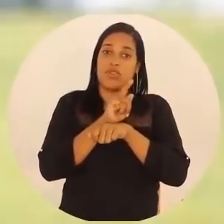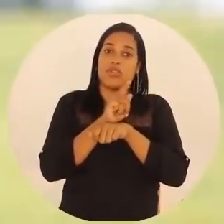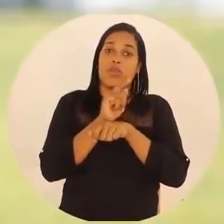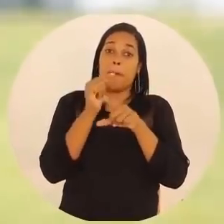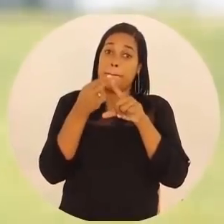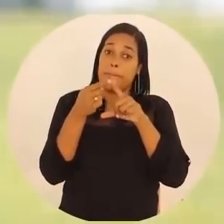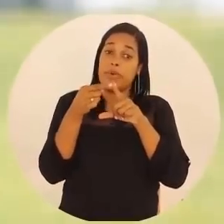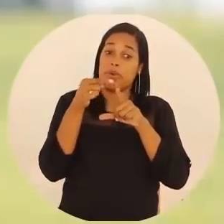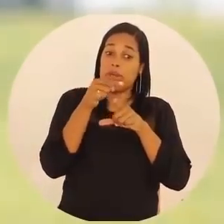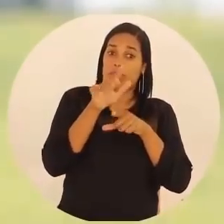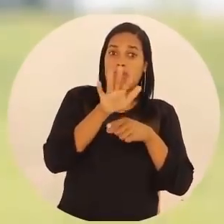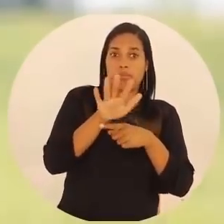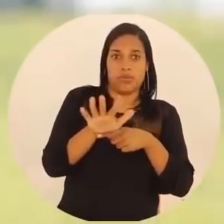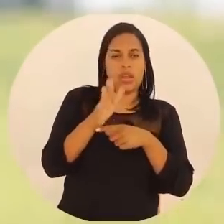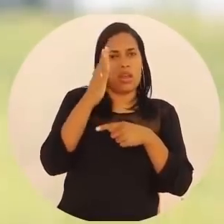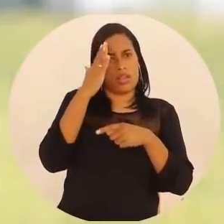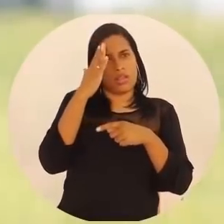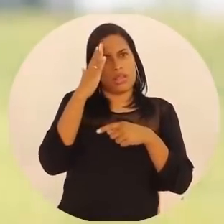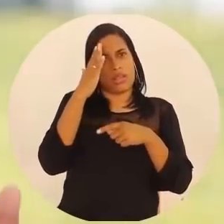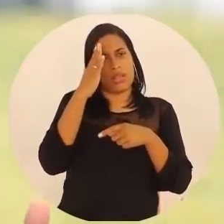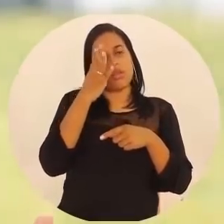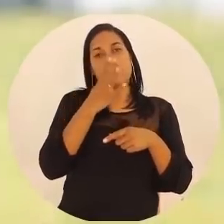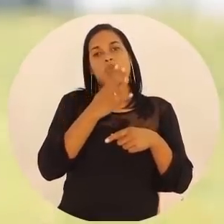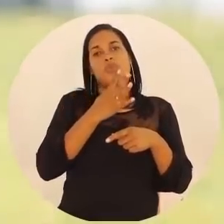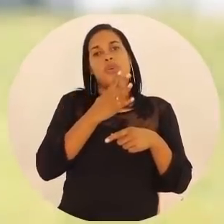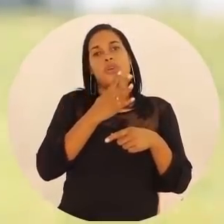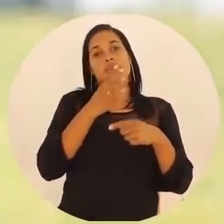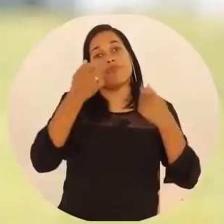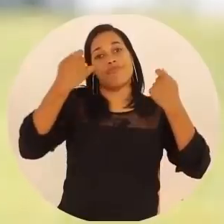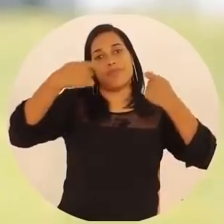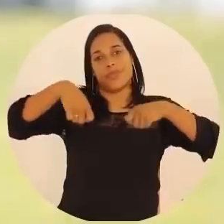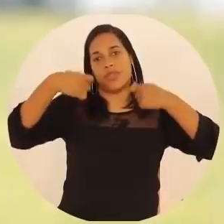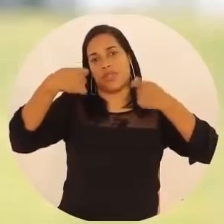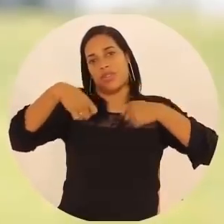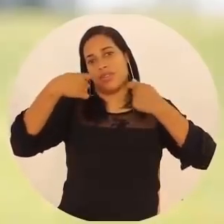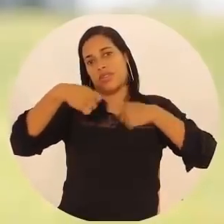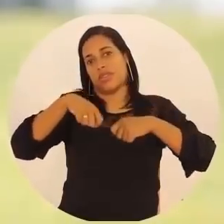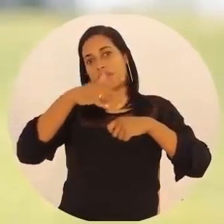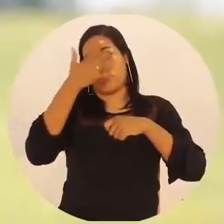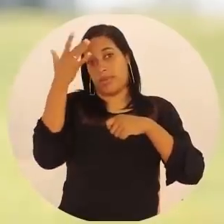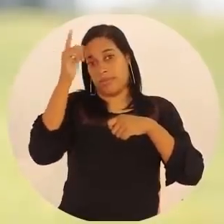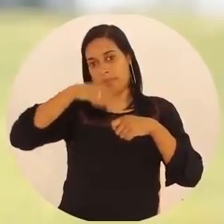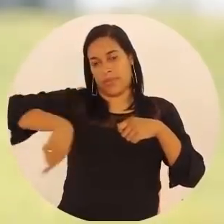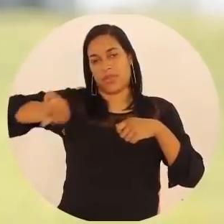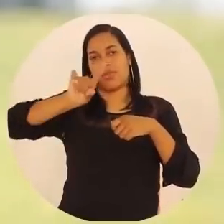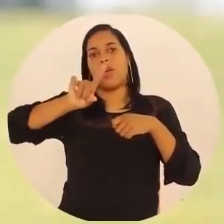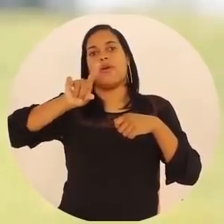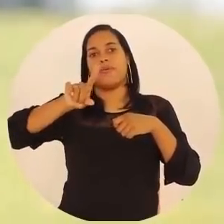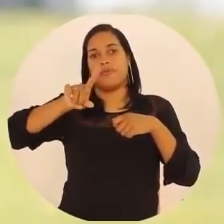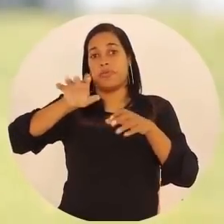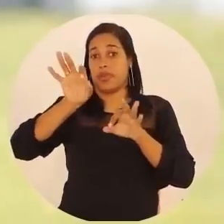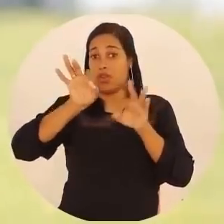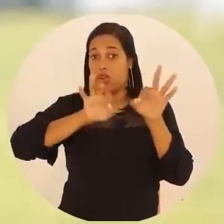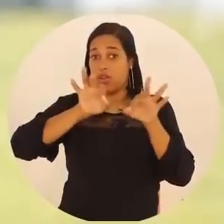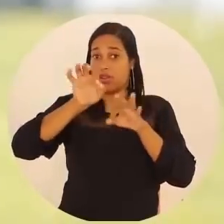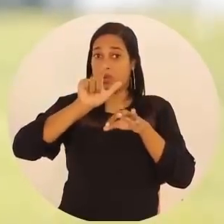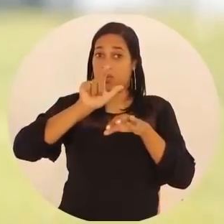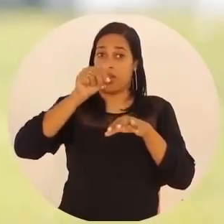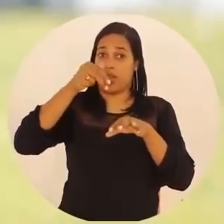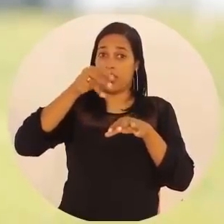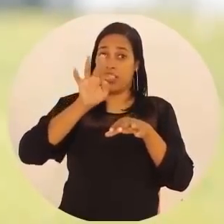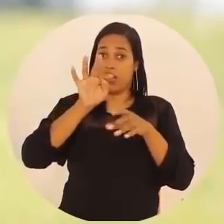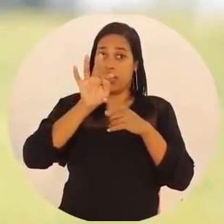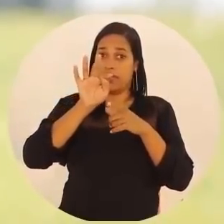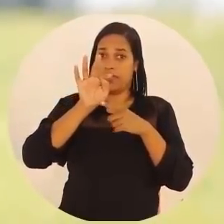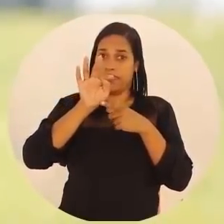essa figura subentende-se que ele conheça a necessidade do seu pessoal. Então, ele monta o LNT,